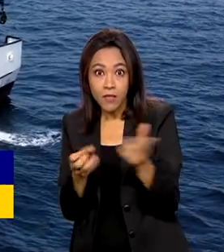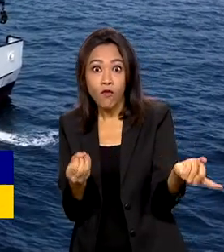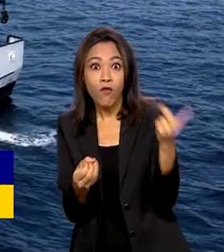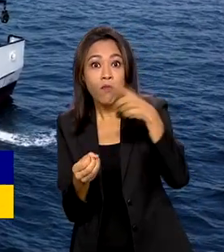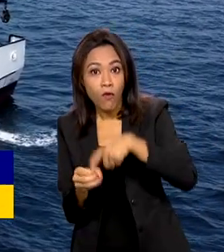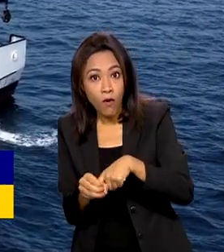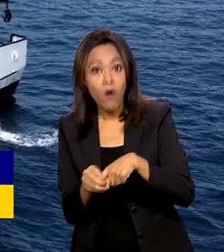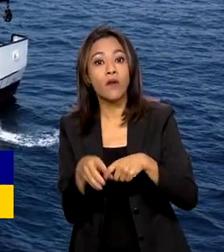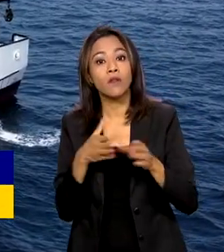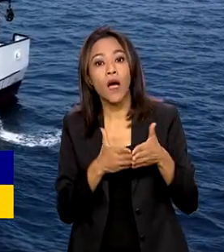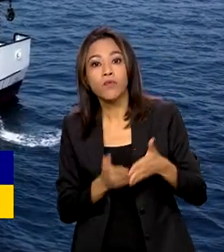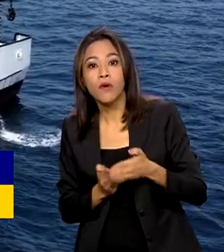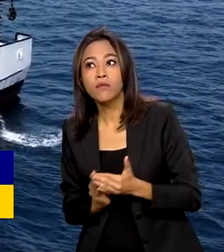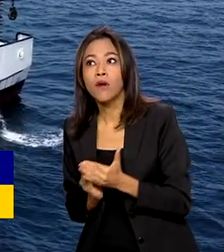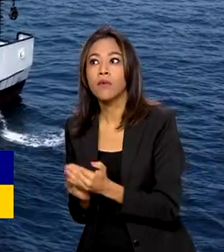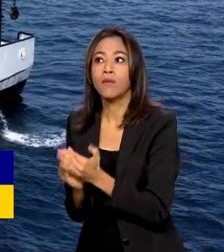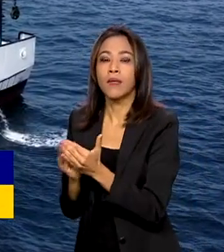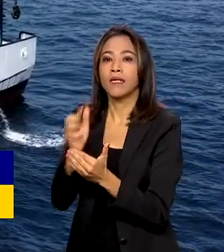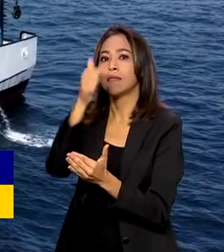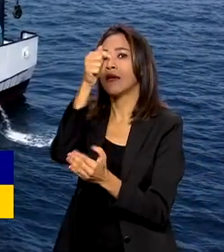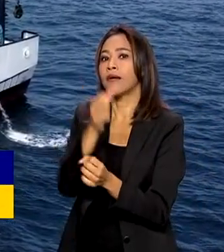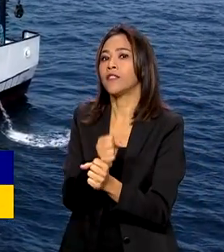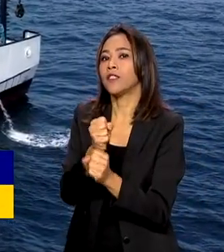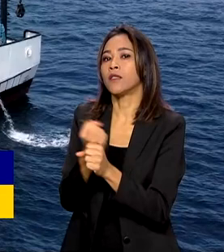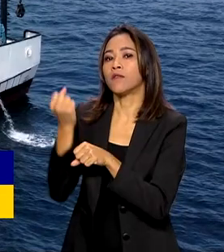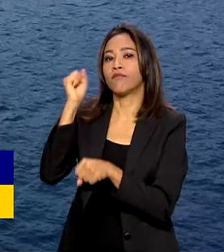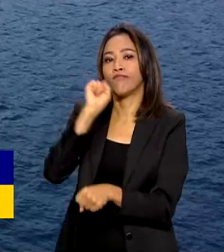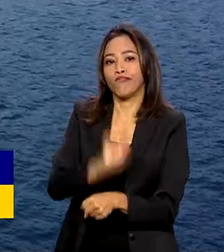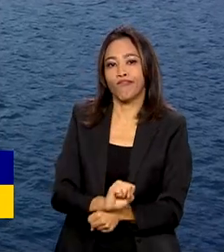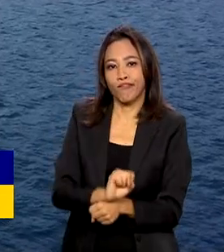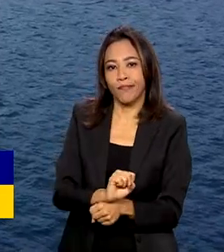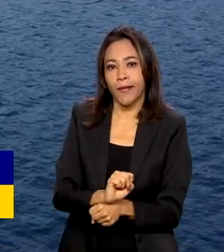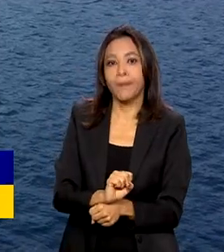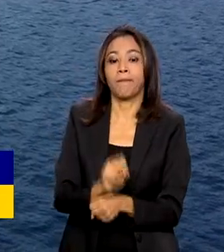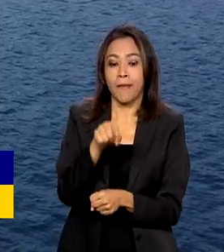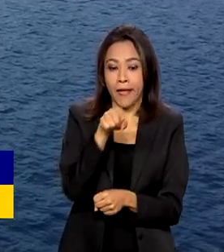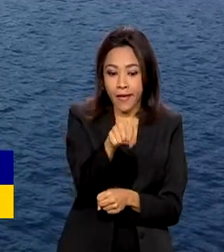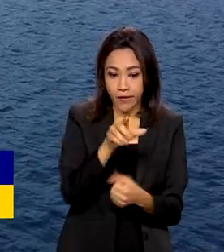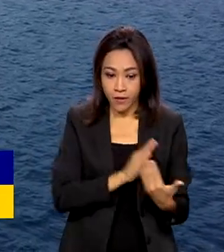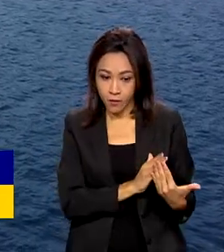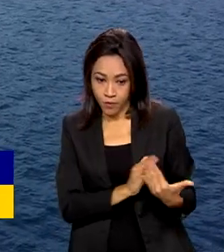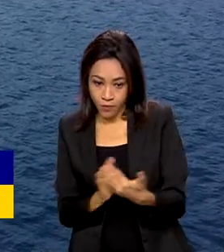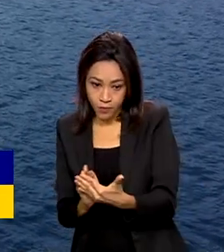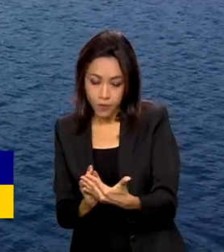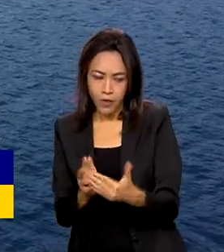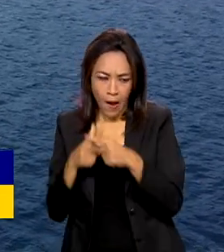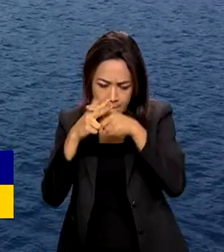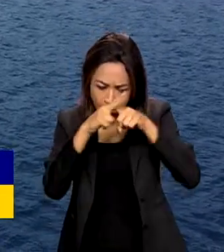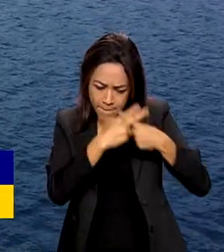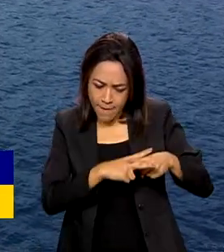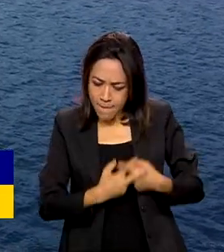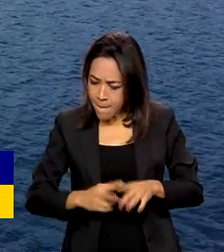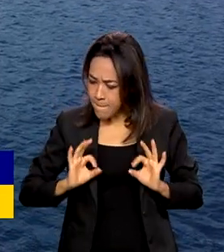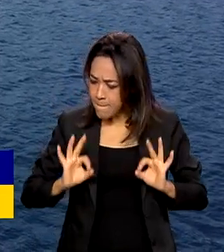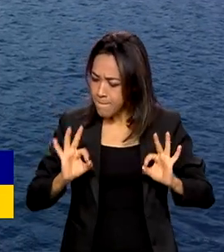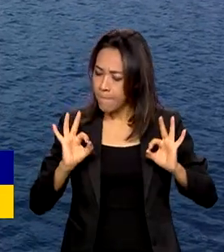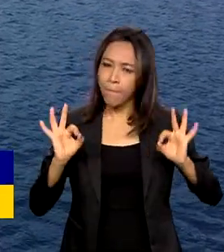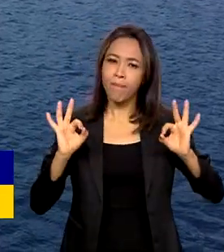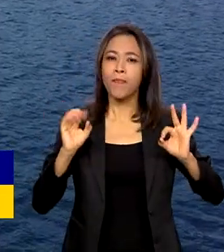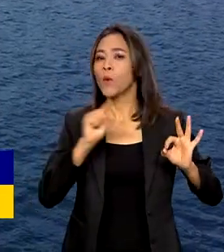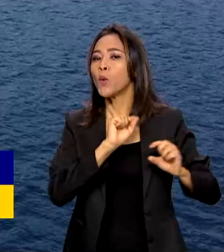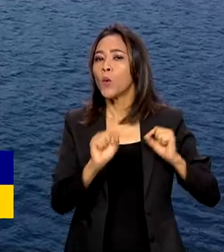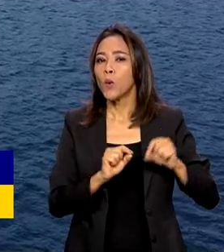percorrer as águas brasileiras após sete anos desativado. A embarcação, totalmente restaurada, retoma a missão de